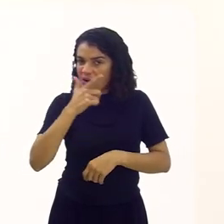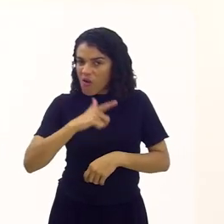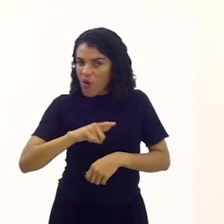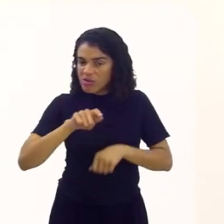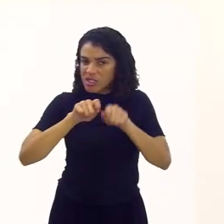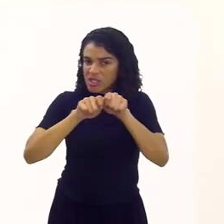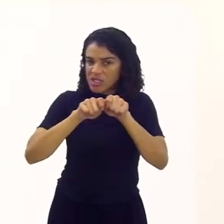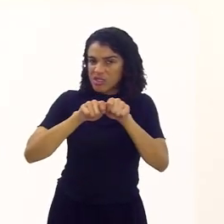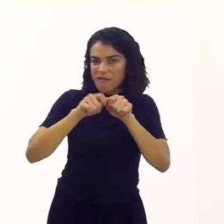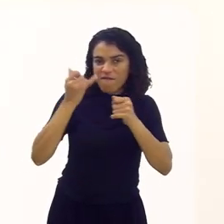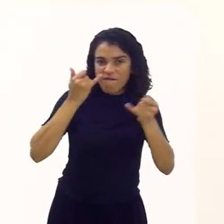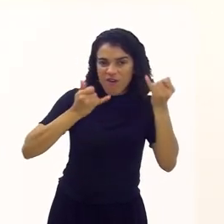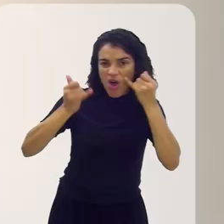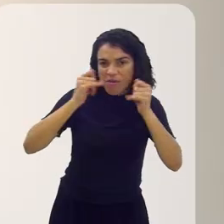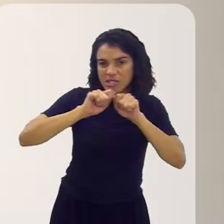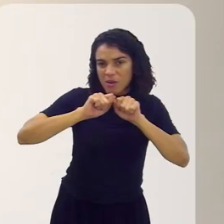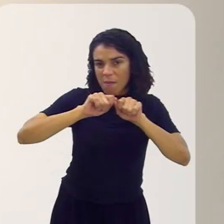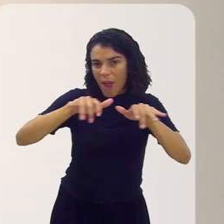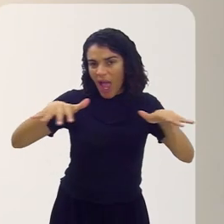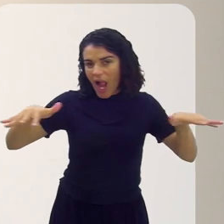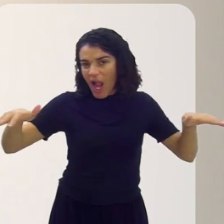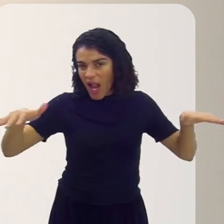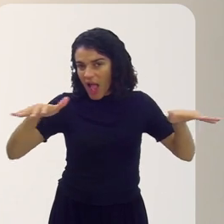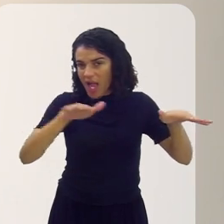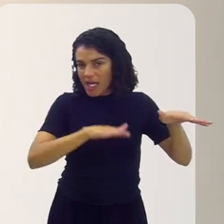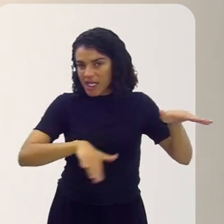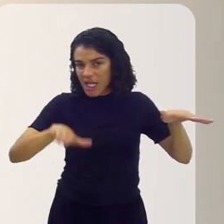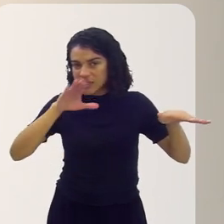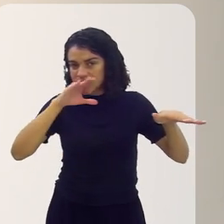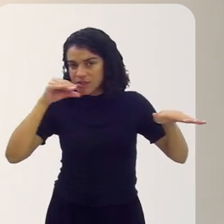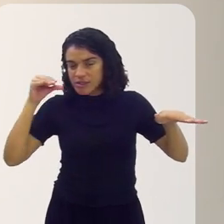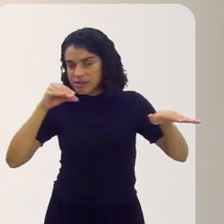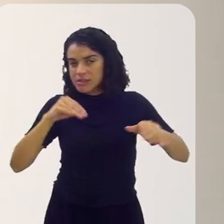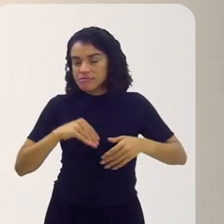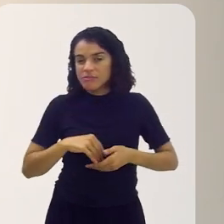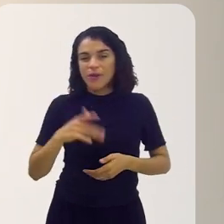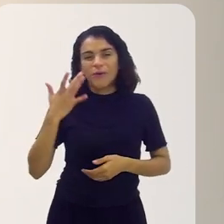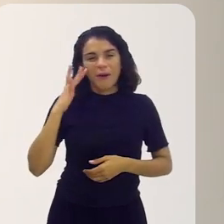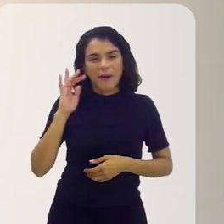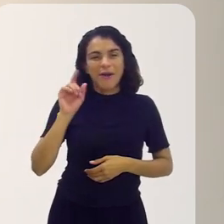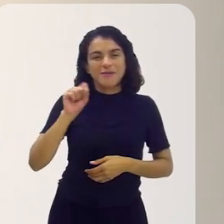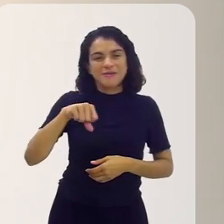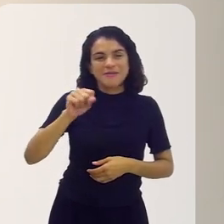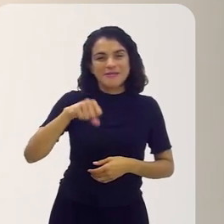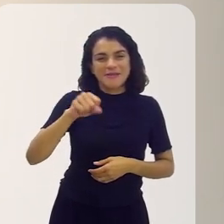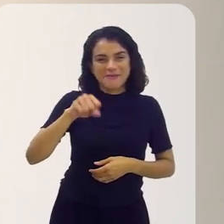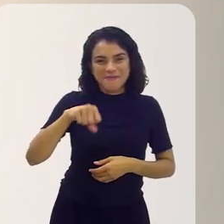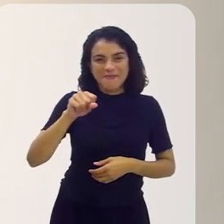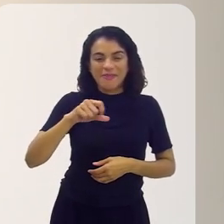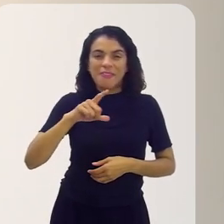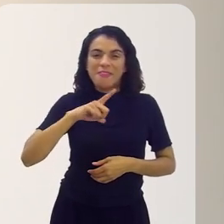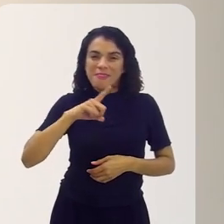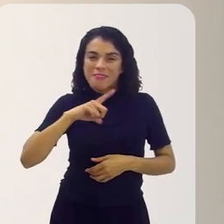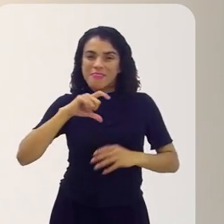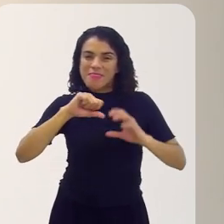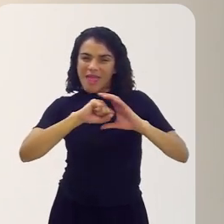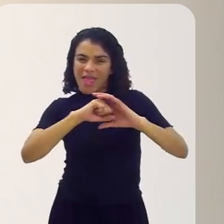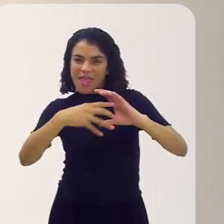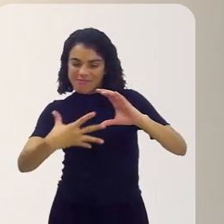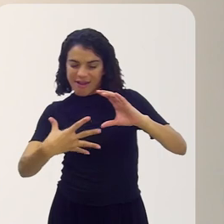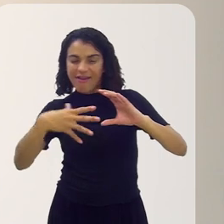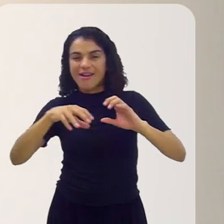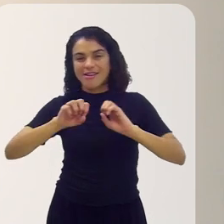alcançar o nosso entendo? Sim, o jogo pode ter um caráter